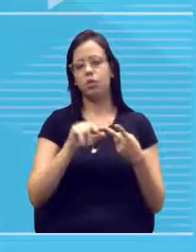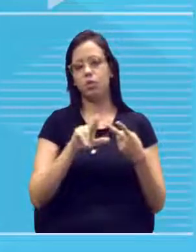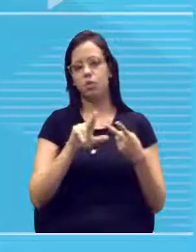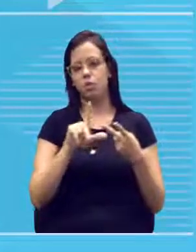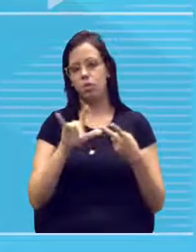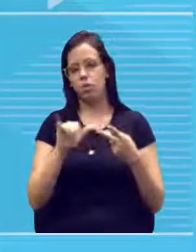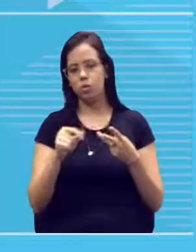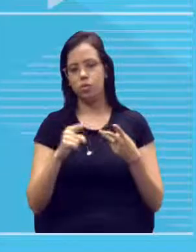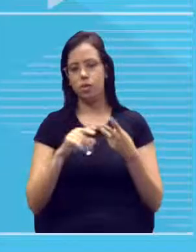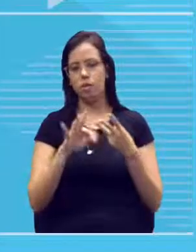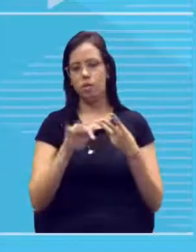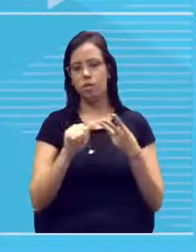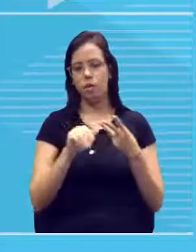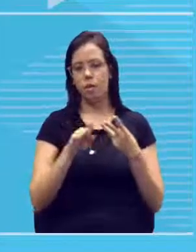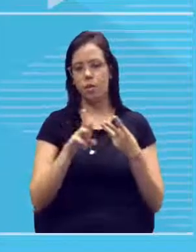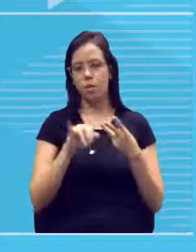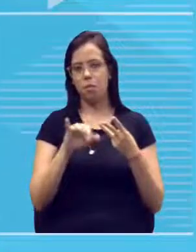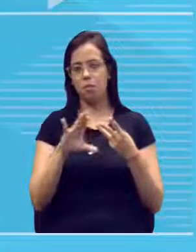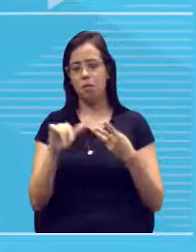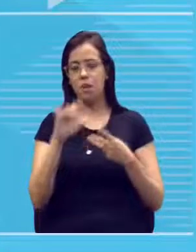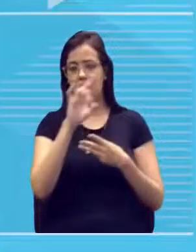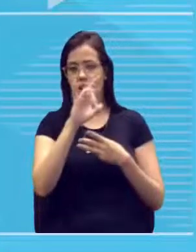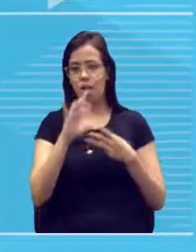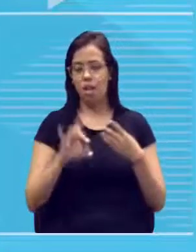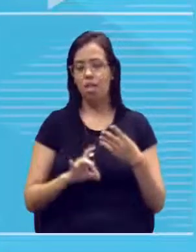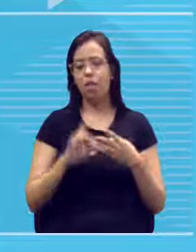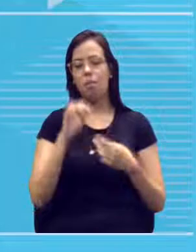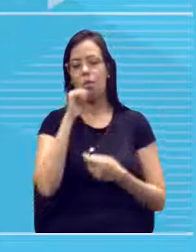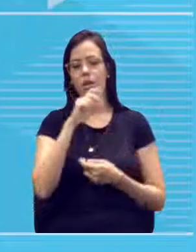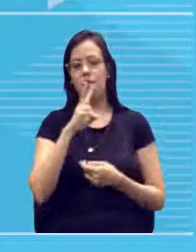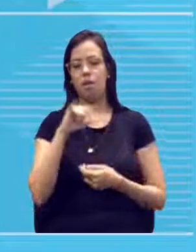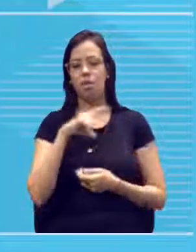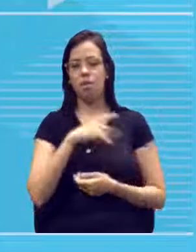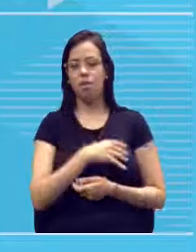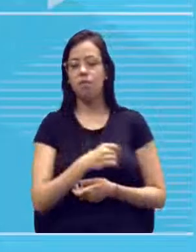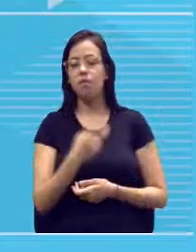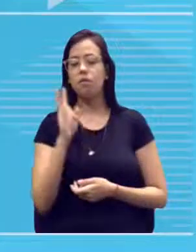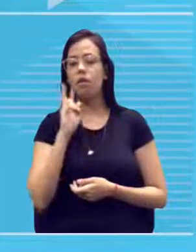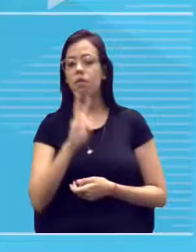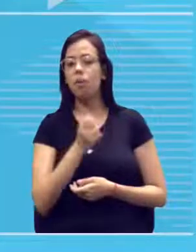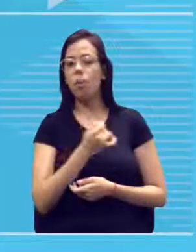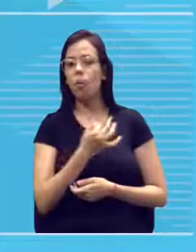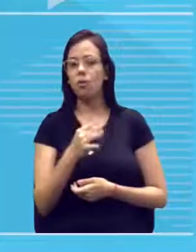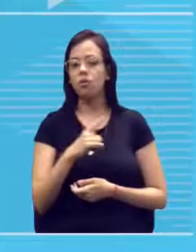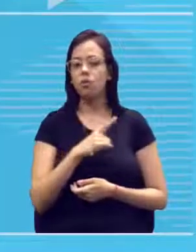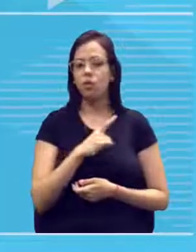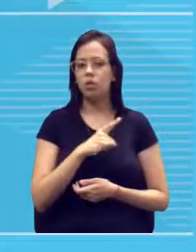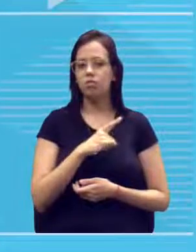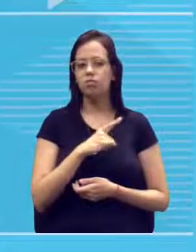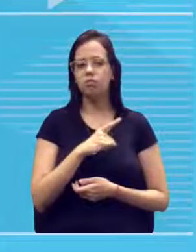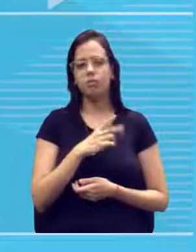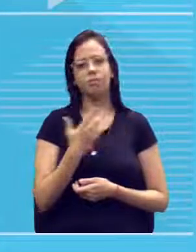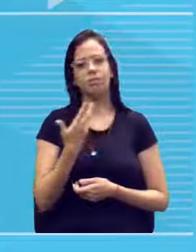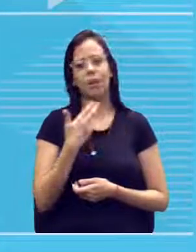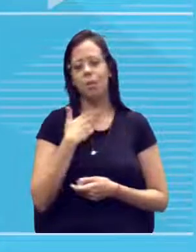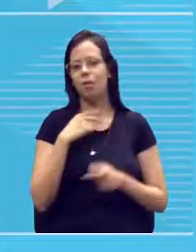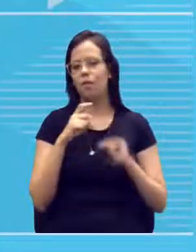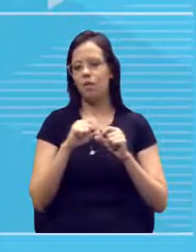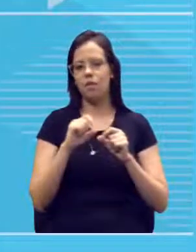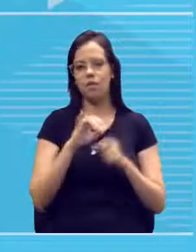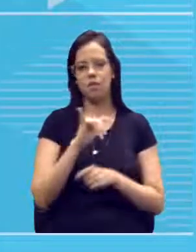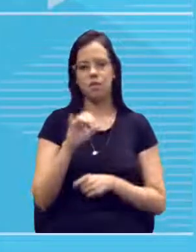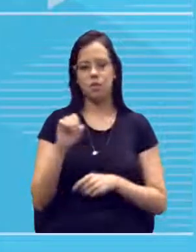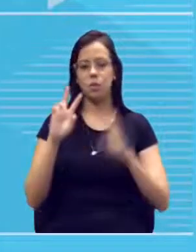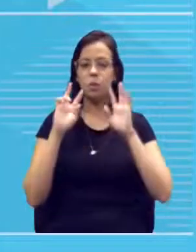e aí cada um vai gerar filhos e a gente vai ver quantos tem. Não, professor, não dá para fazer isso para um ser humano, né? A gente